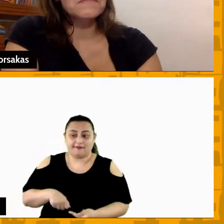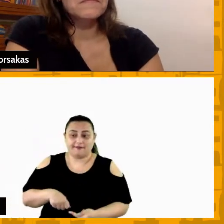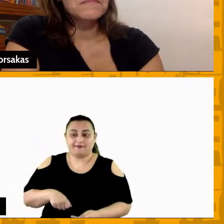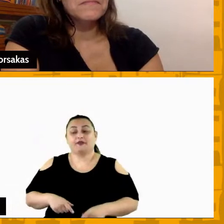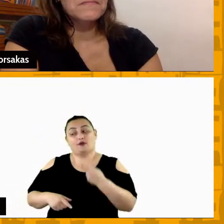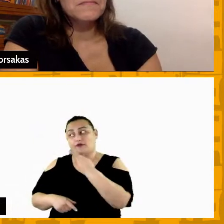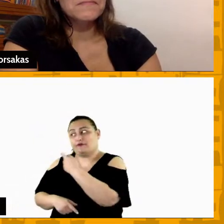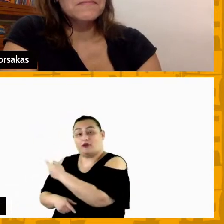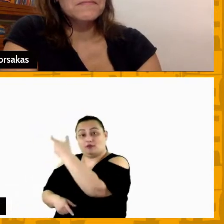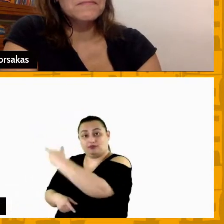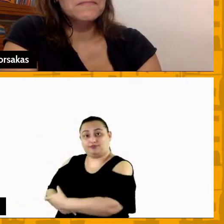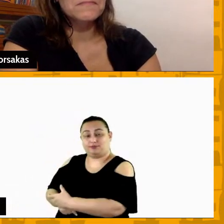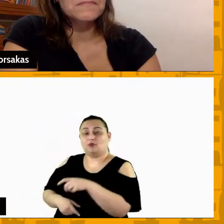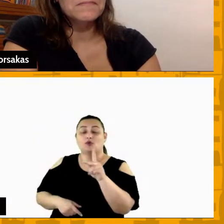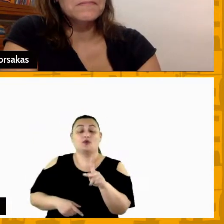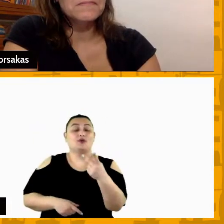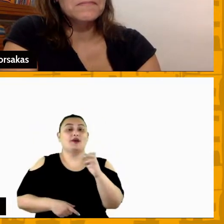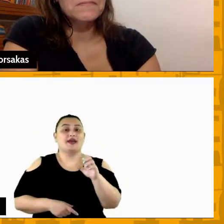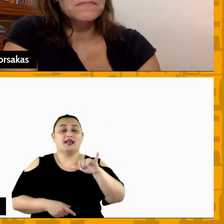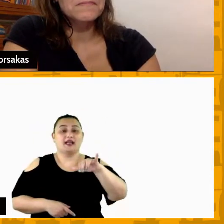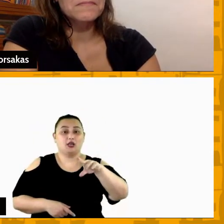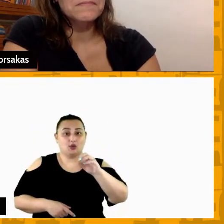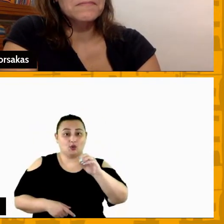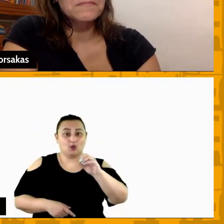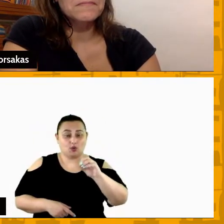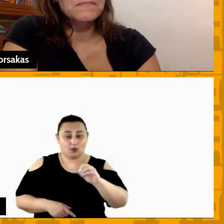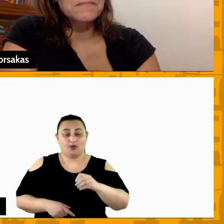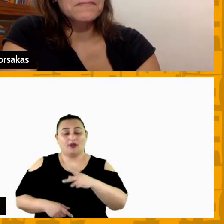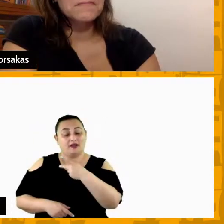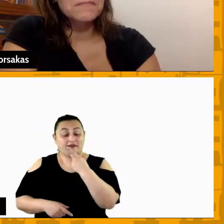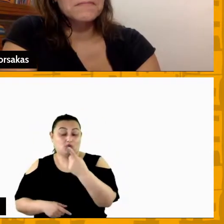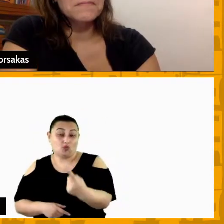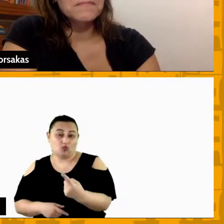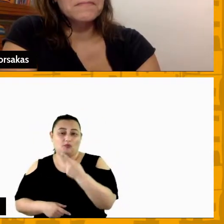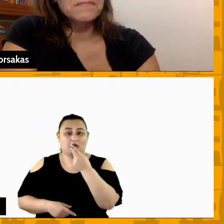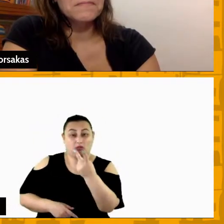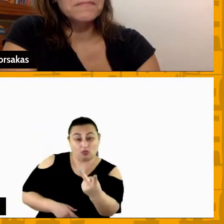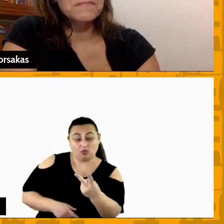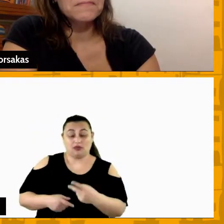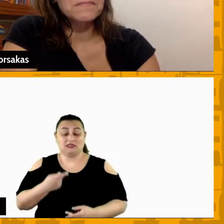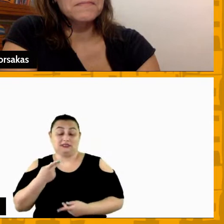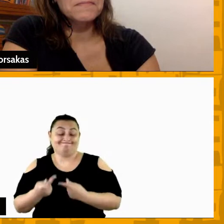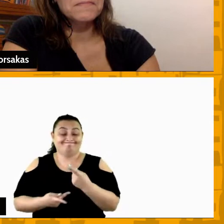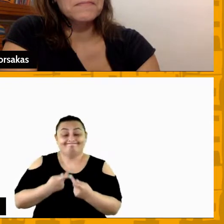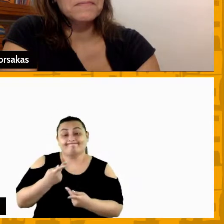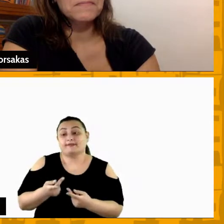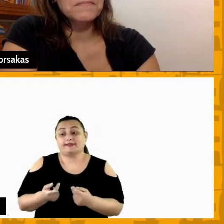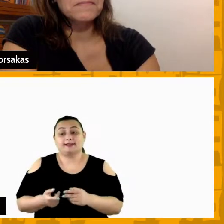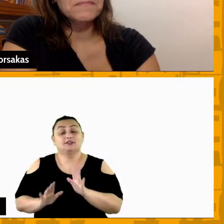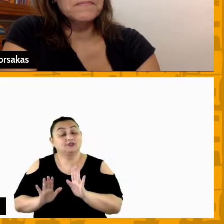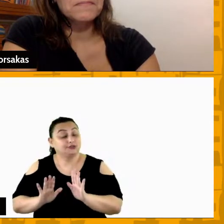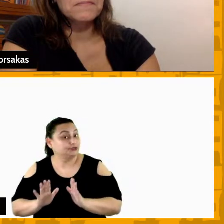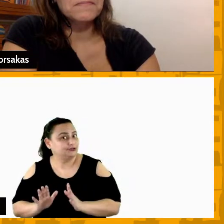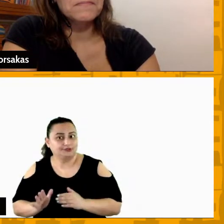Elinho falo duas e eu conheço ele já já me troquei